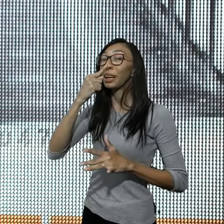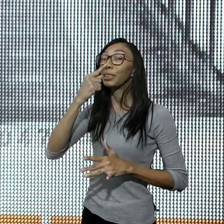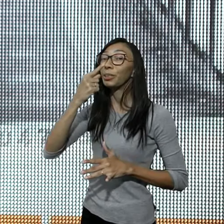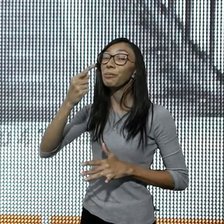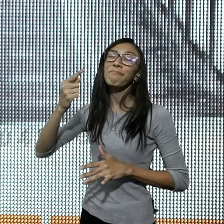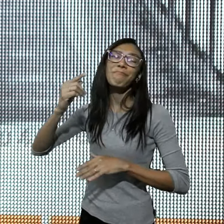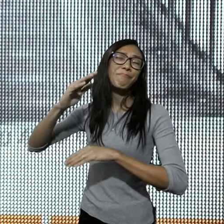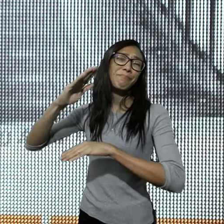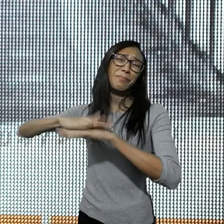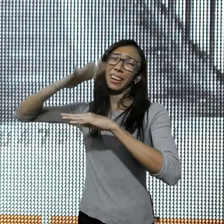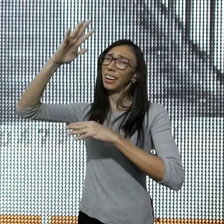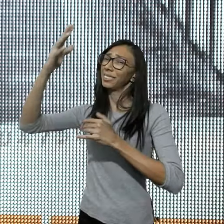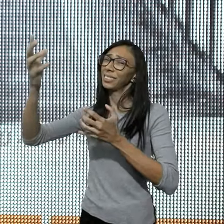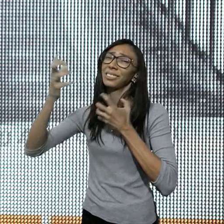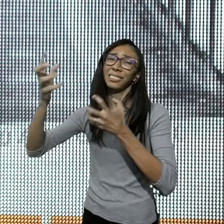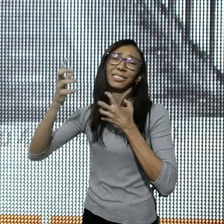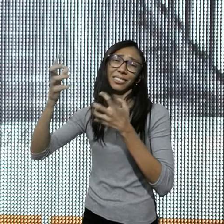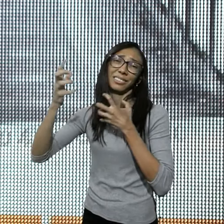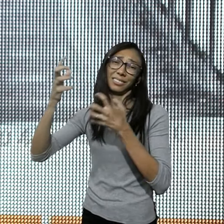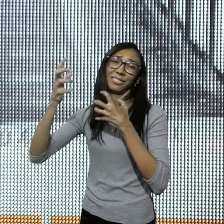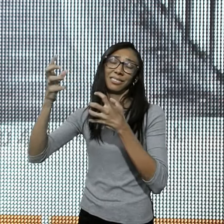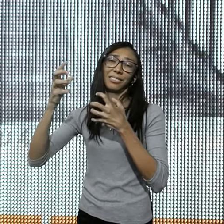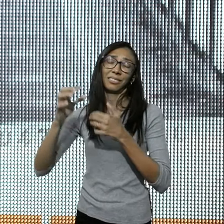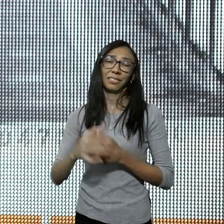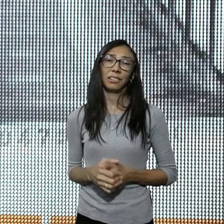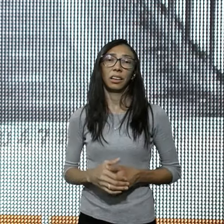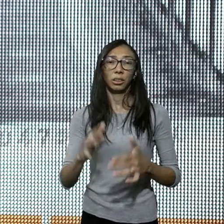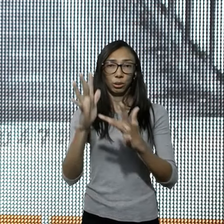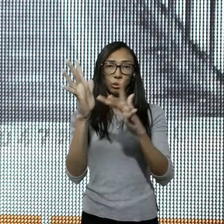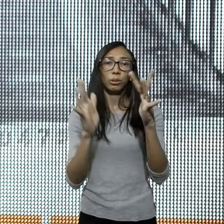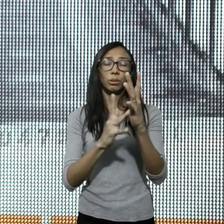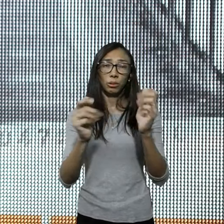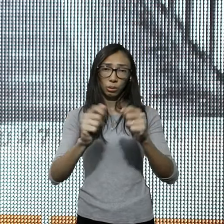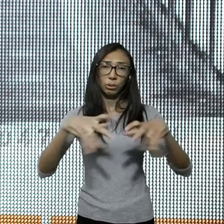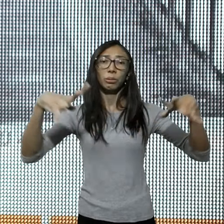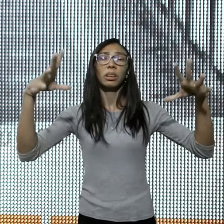vamos convir, todo mundo, quer aquilo, que Jesus pode fazer,